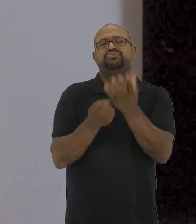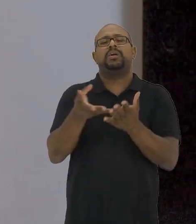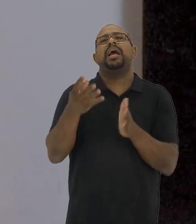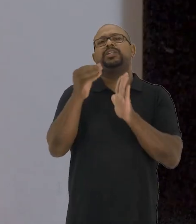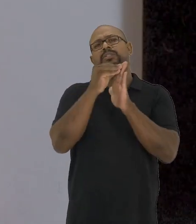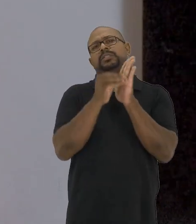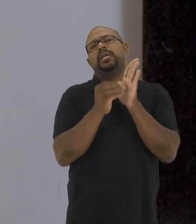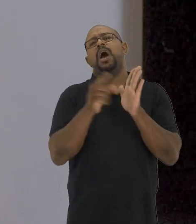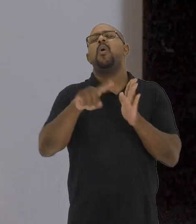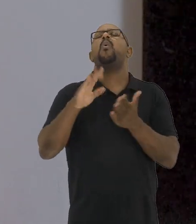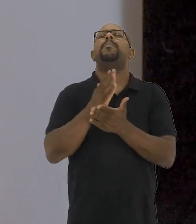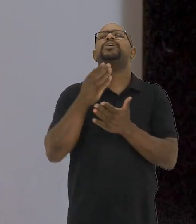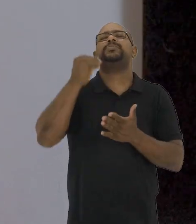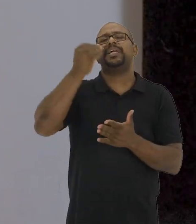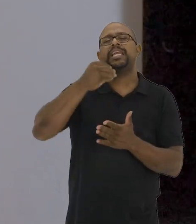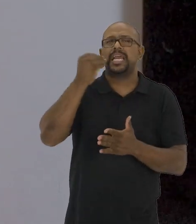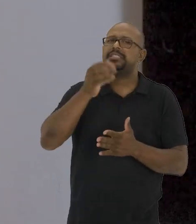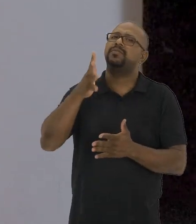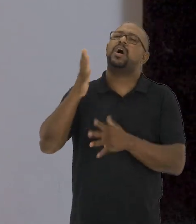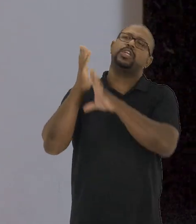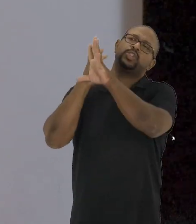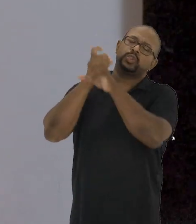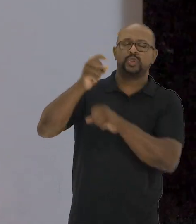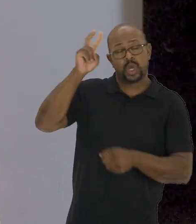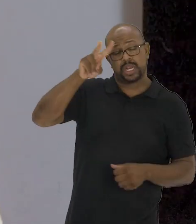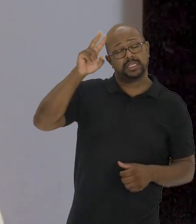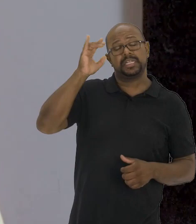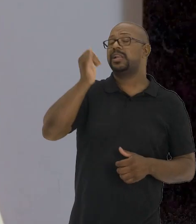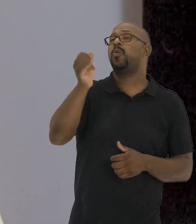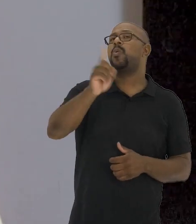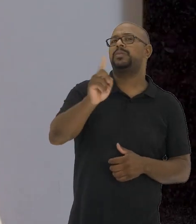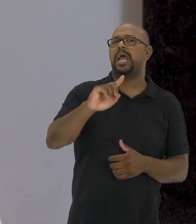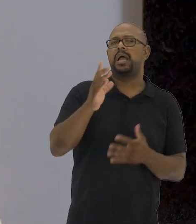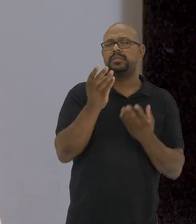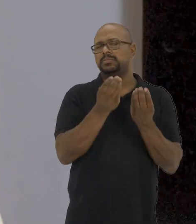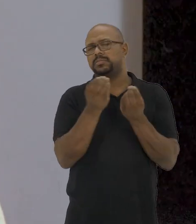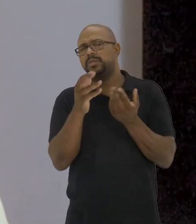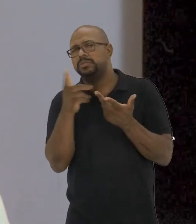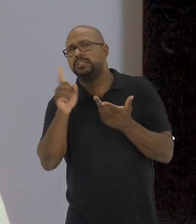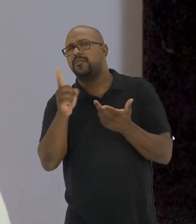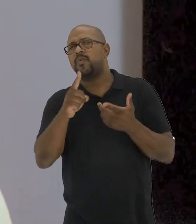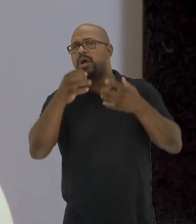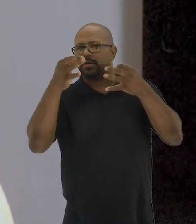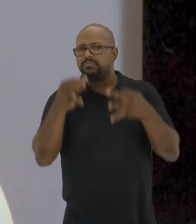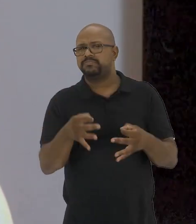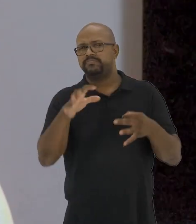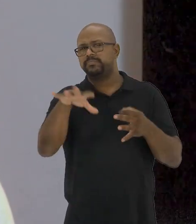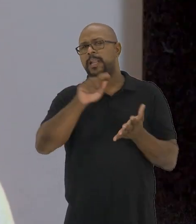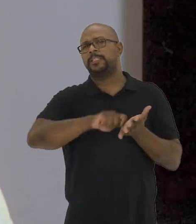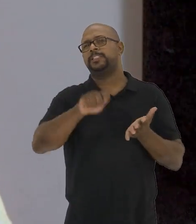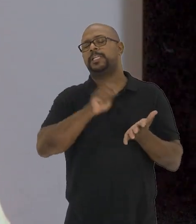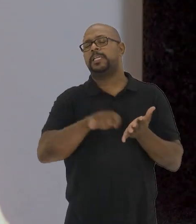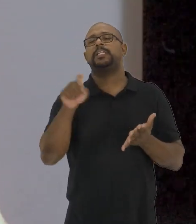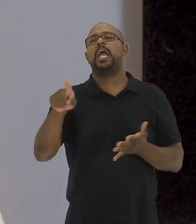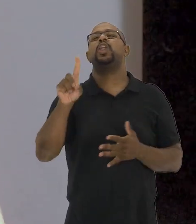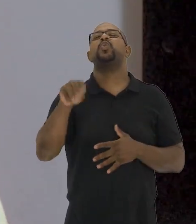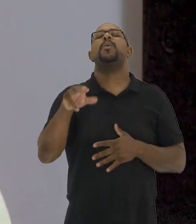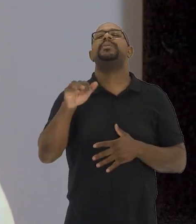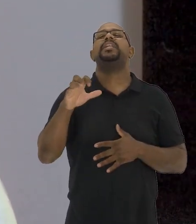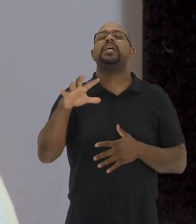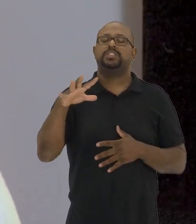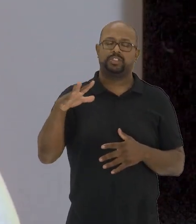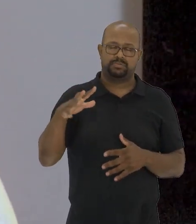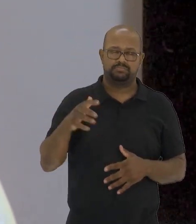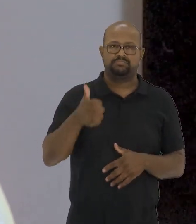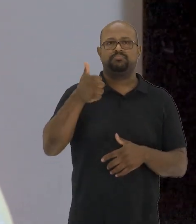experiências que foram colocadas à margem da história, experiências não contadas, rastros que não foram configurados